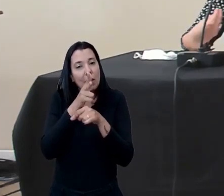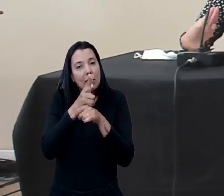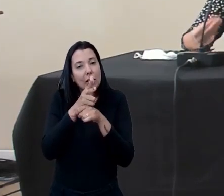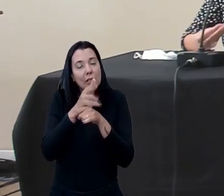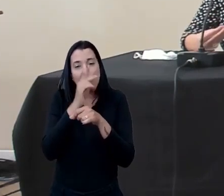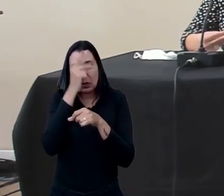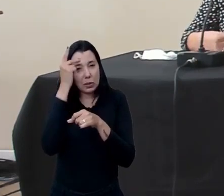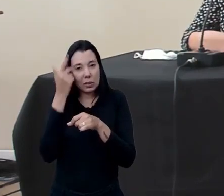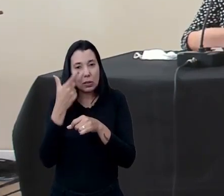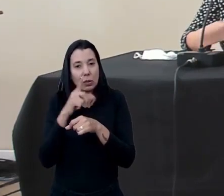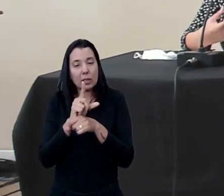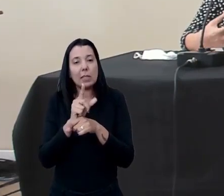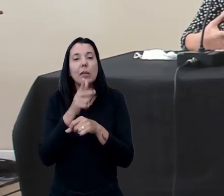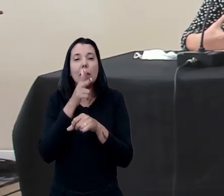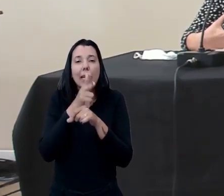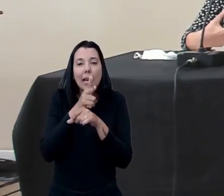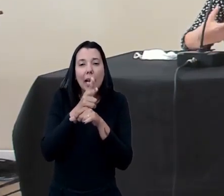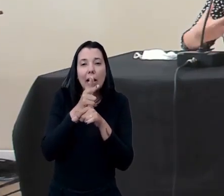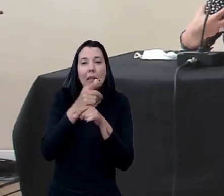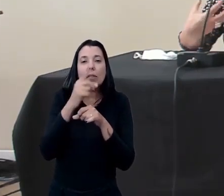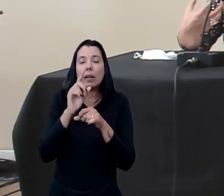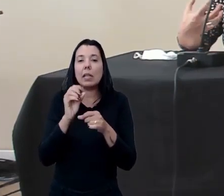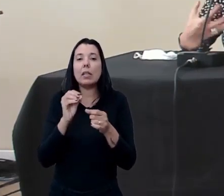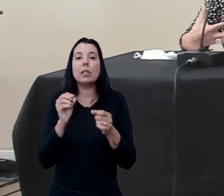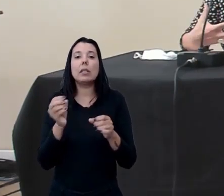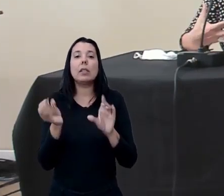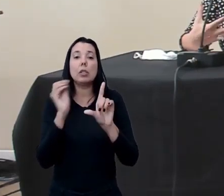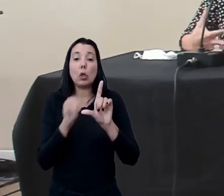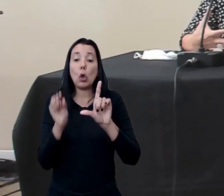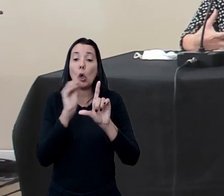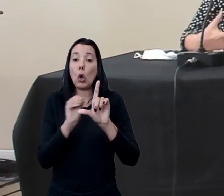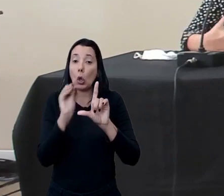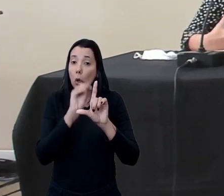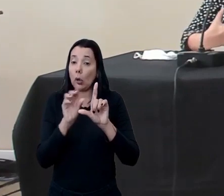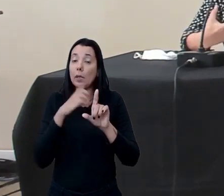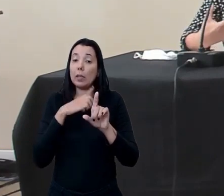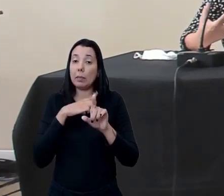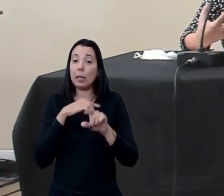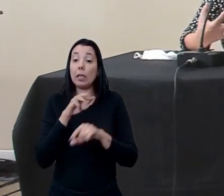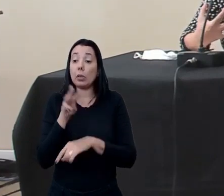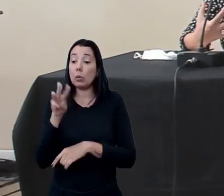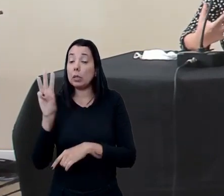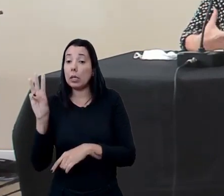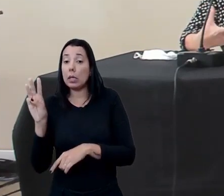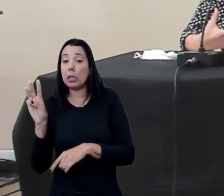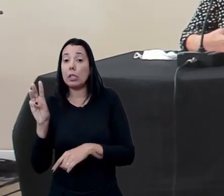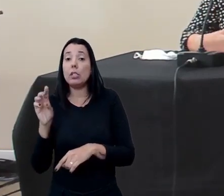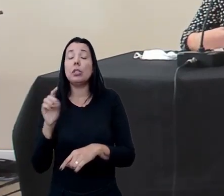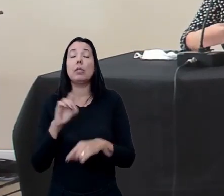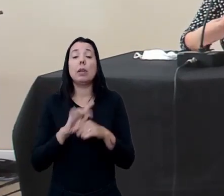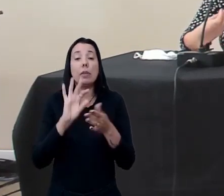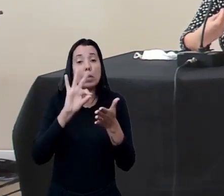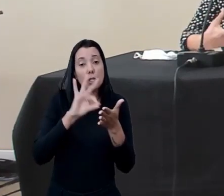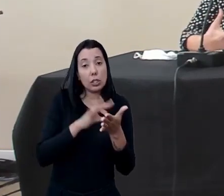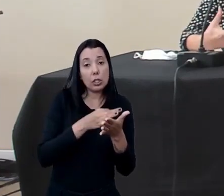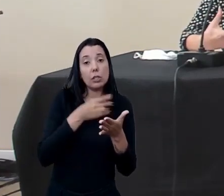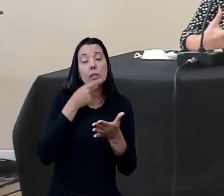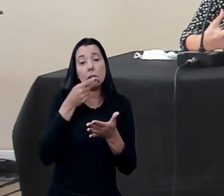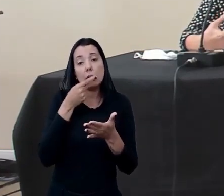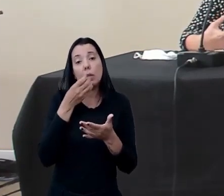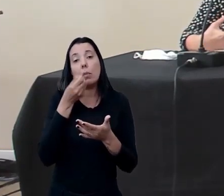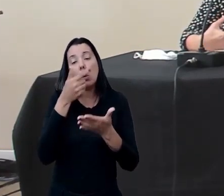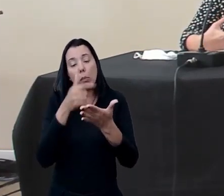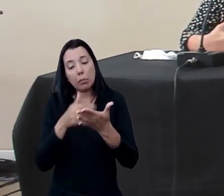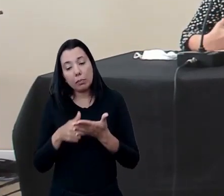os que não conseguiram gravem a gente vai ver se coloca no nosso site para marcar esse registro essa fala de